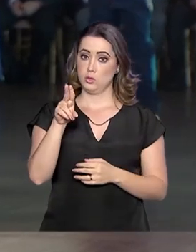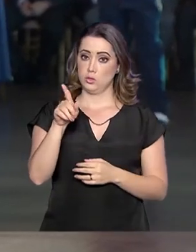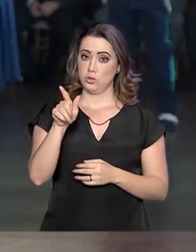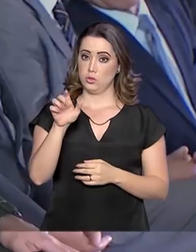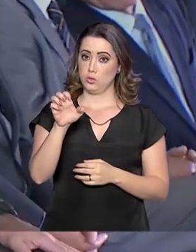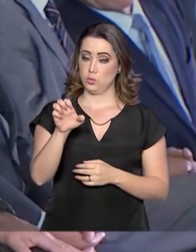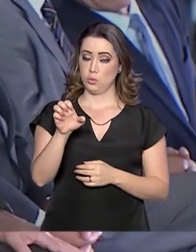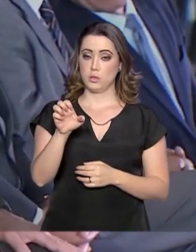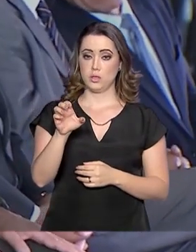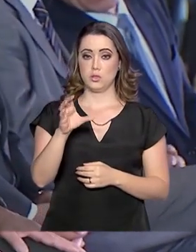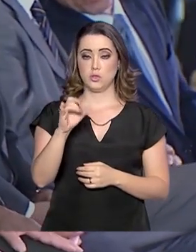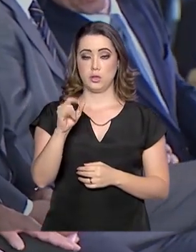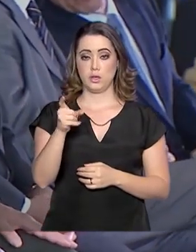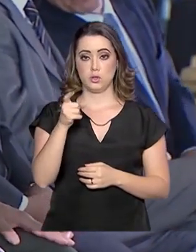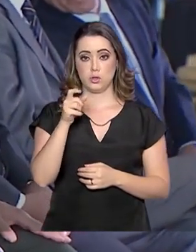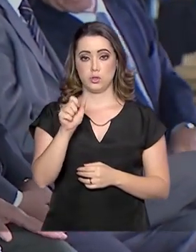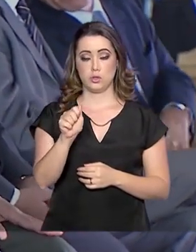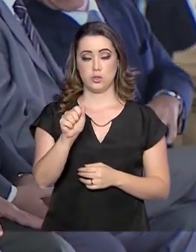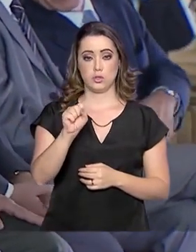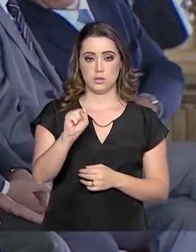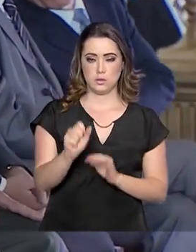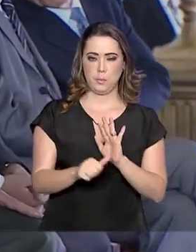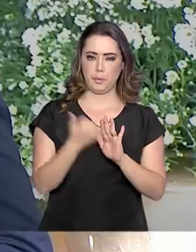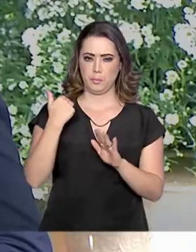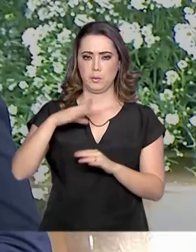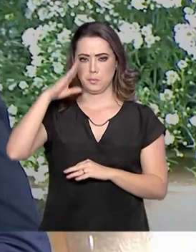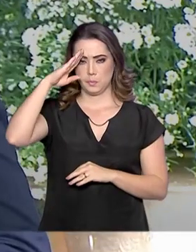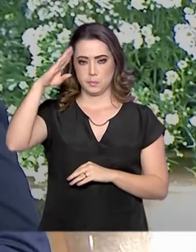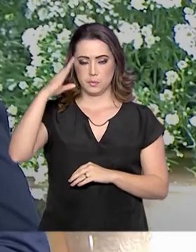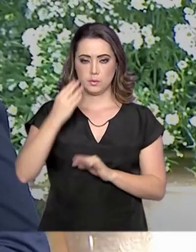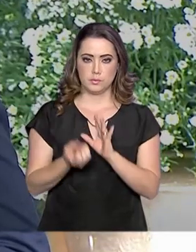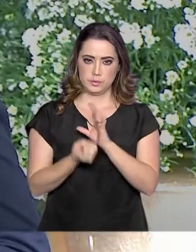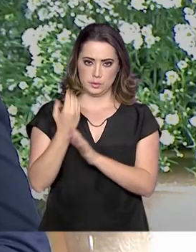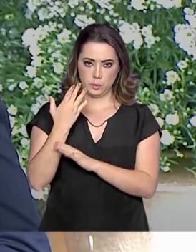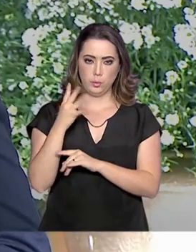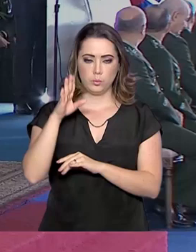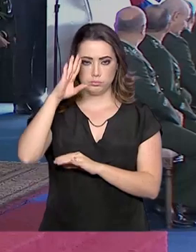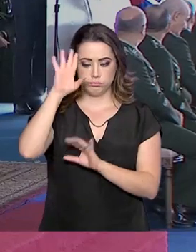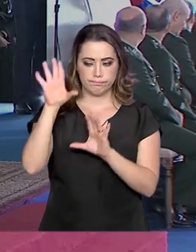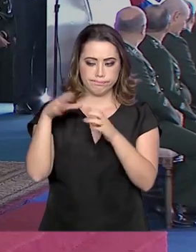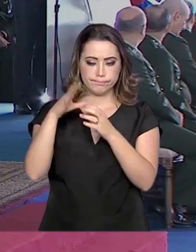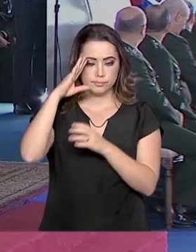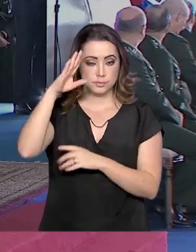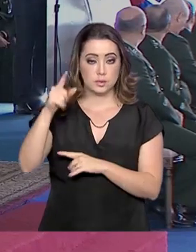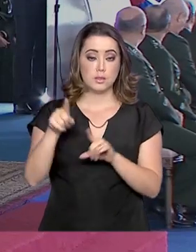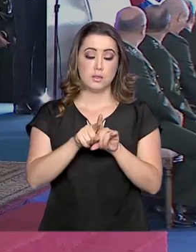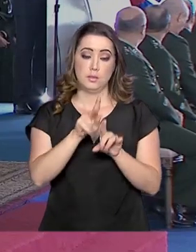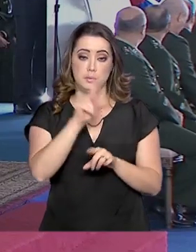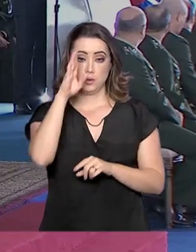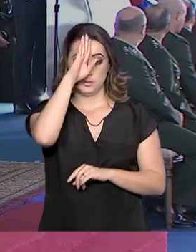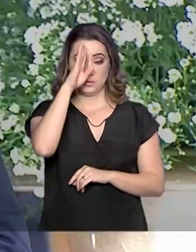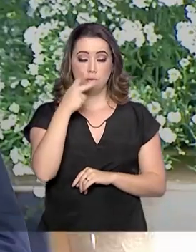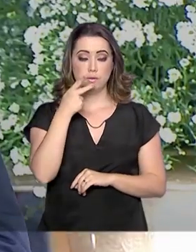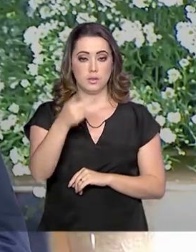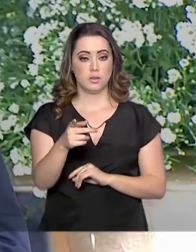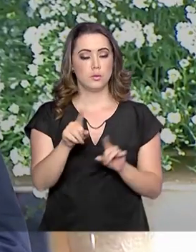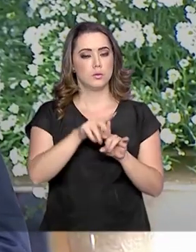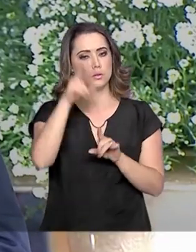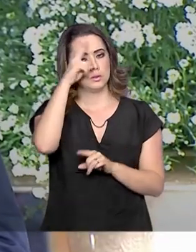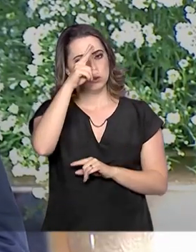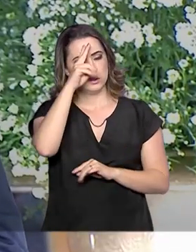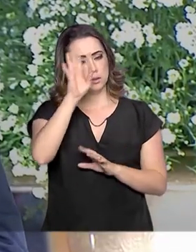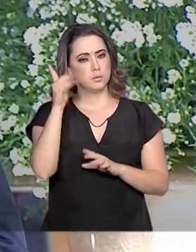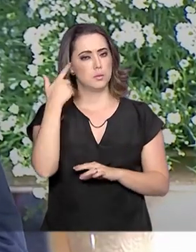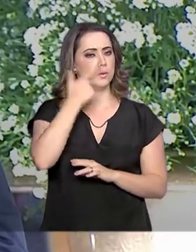brasileiro. O presidente Jair Bolsonaro participou da cerimônia e, no discurso, lembrou o papel dos militares na conquista da liberdade